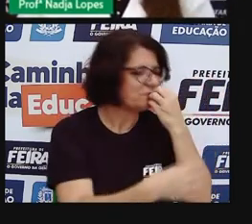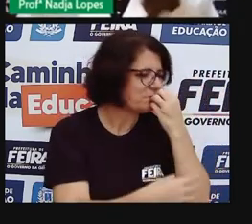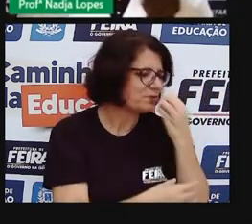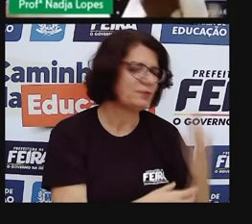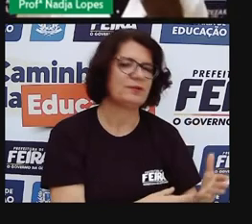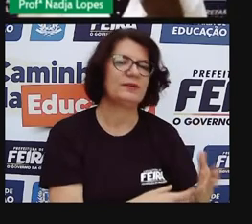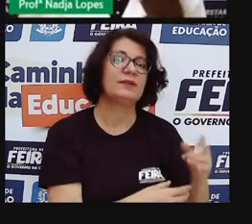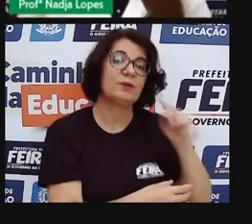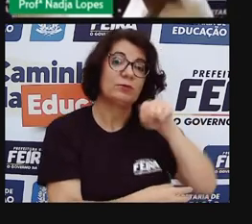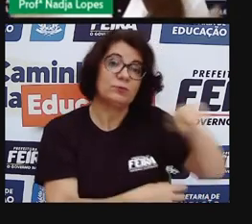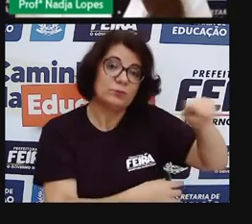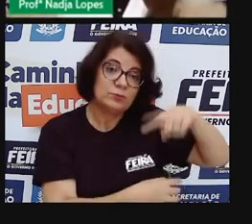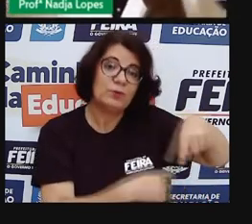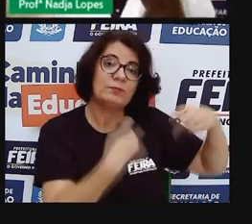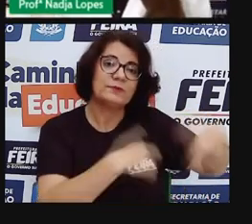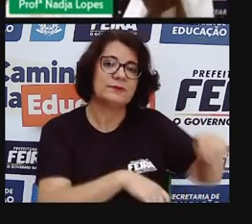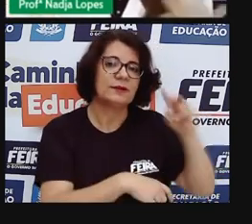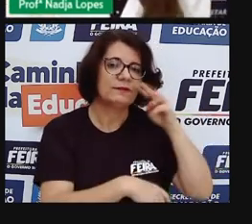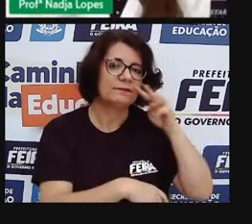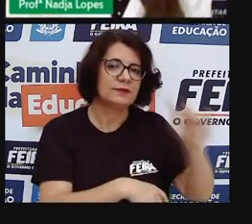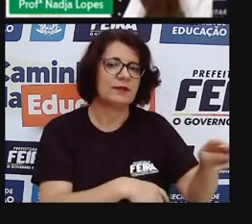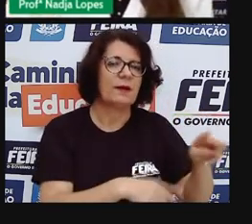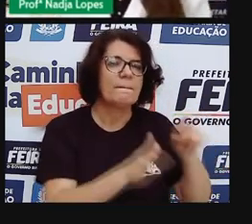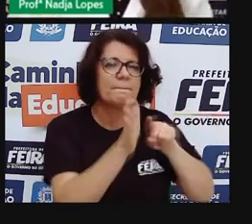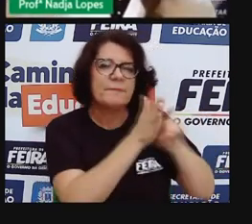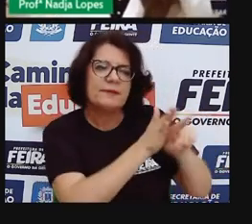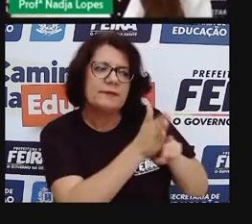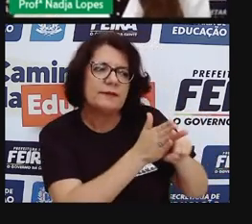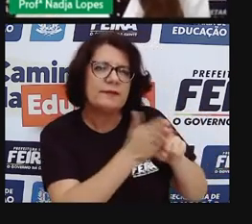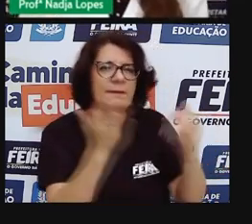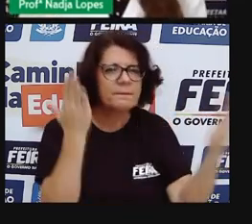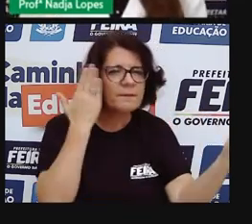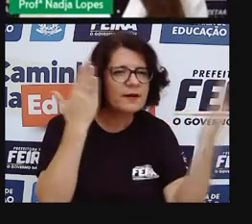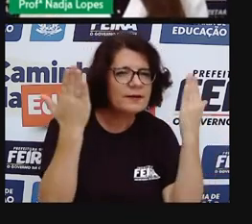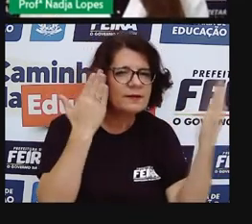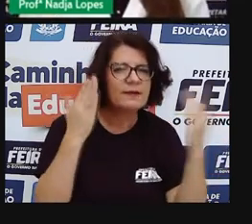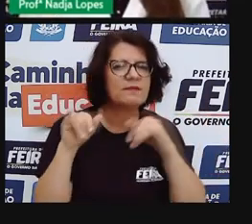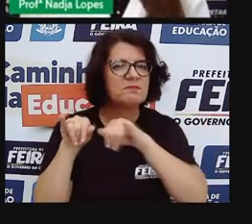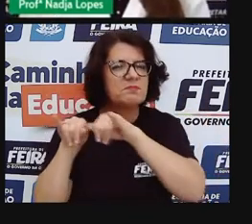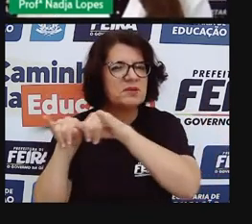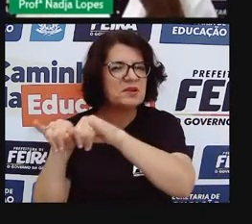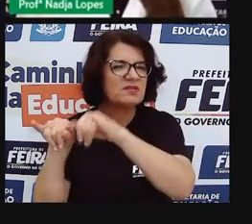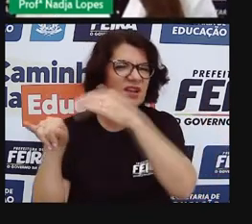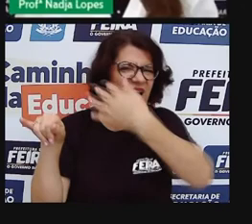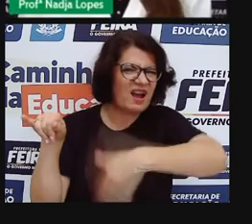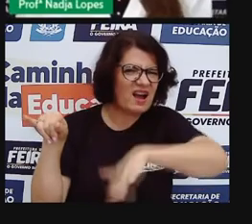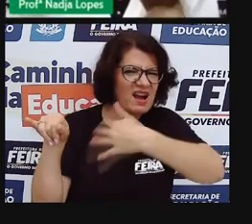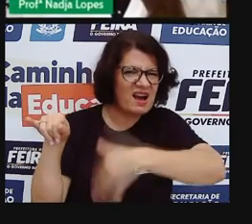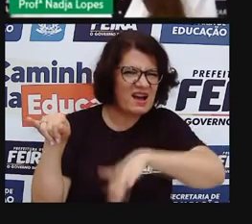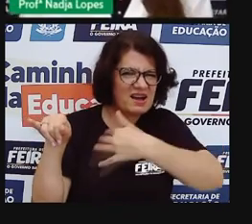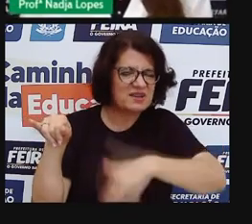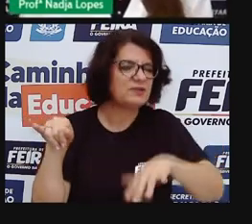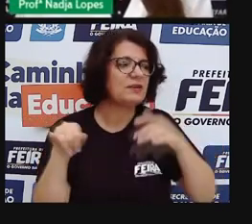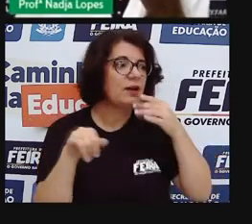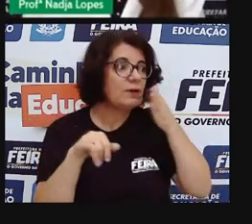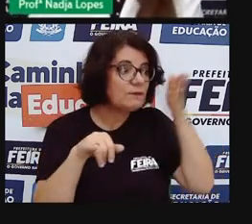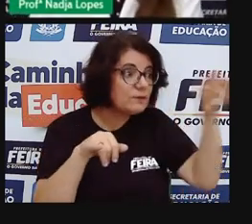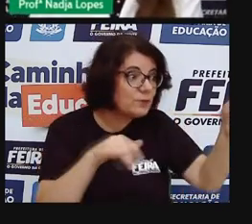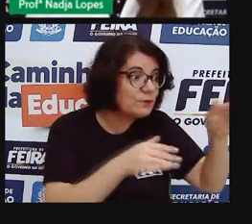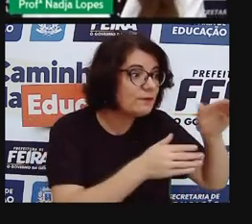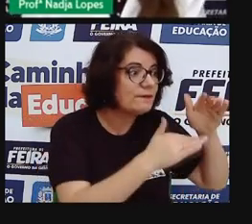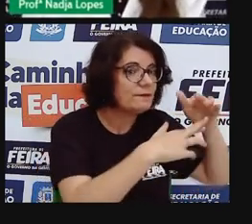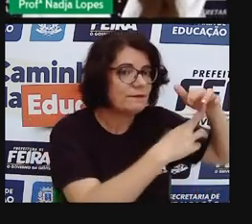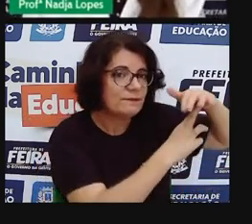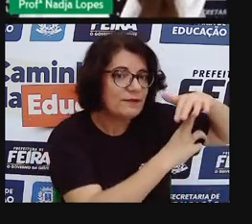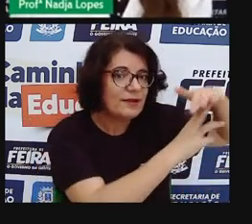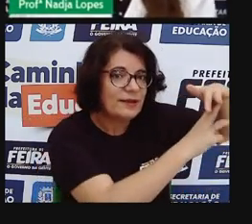valorizando, e tem um custo também, muitos, quando a gente pesquisa, quando a gente procura, que, às vezes, a gente vai no supermercado e não tem muita opção de preço, a laranja